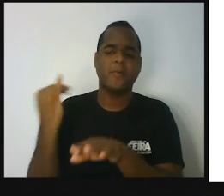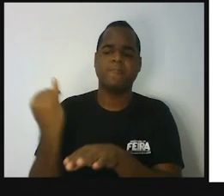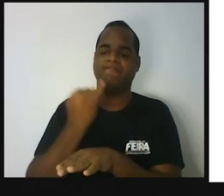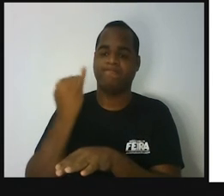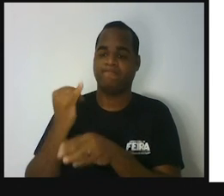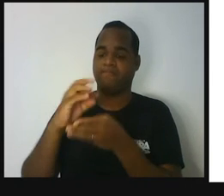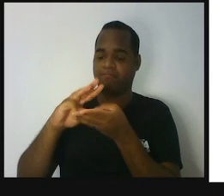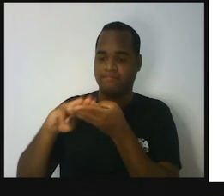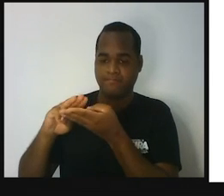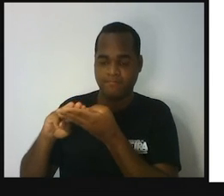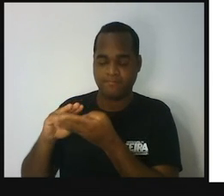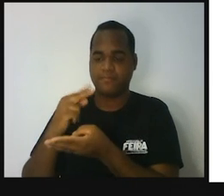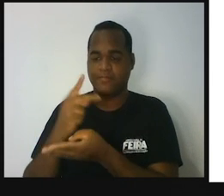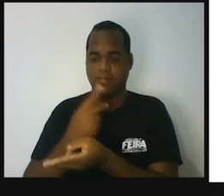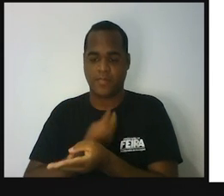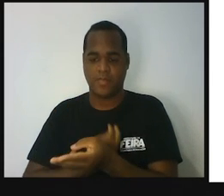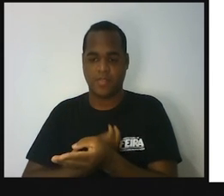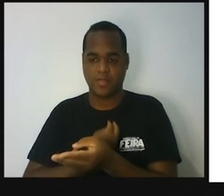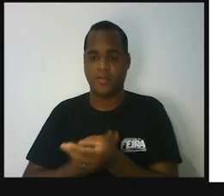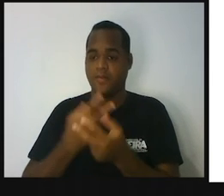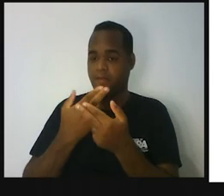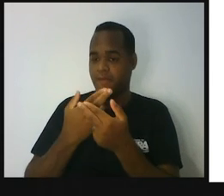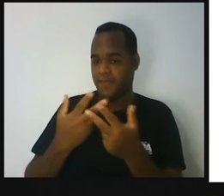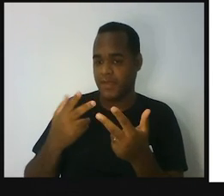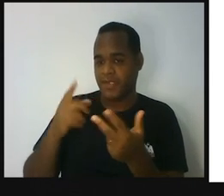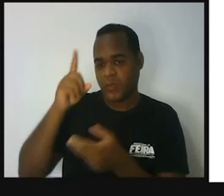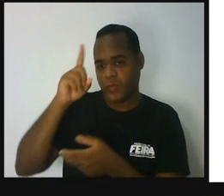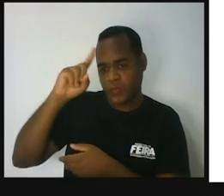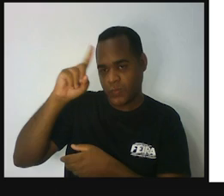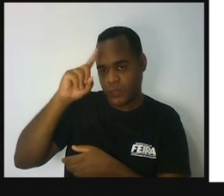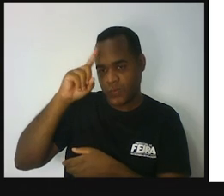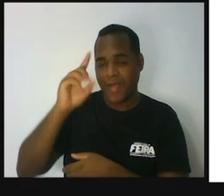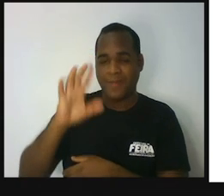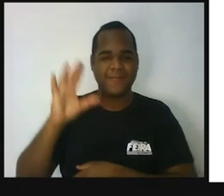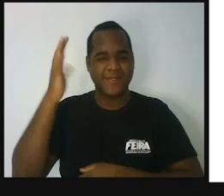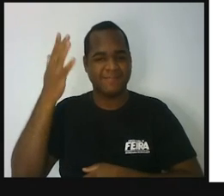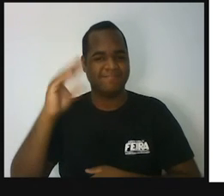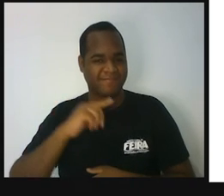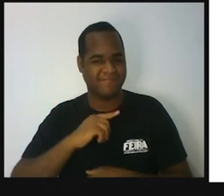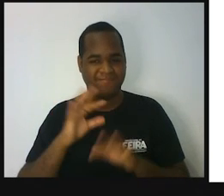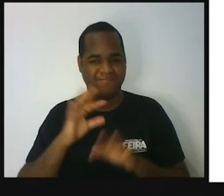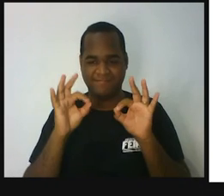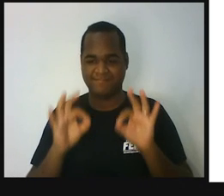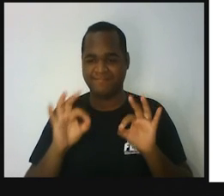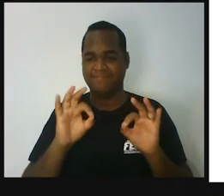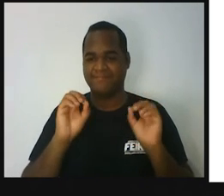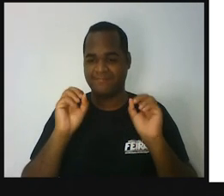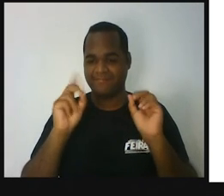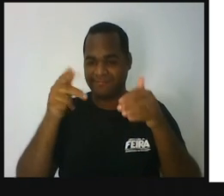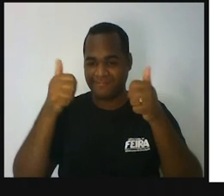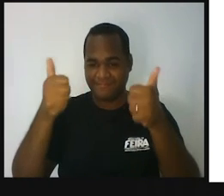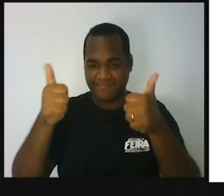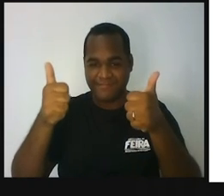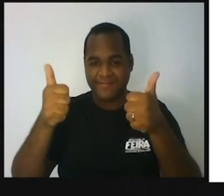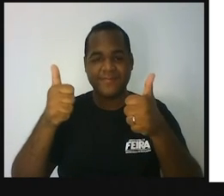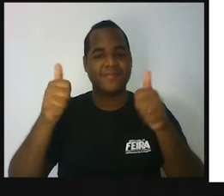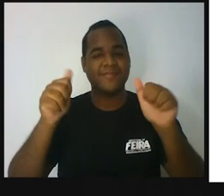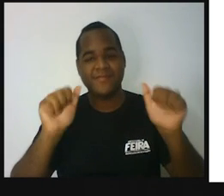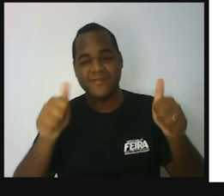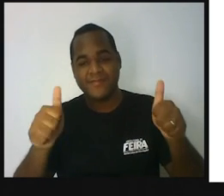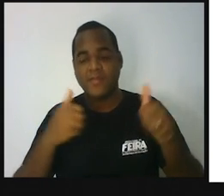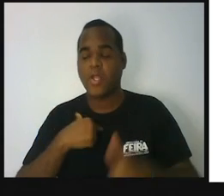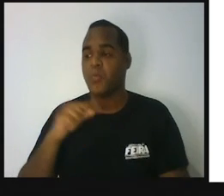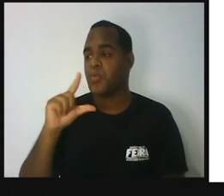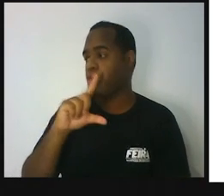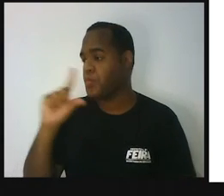matemática tem para as situações que envolvem o seu cotidiano. Certinho? Bacana? Belezinha? Eu já